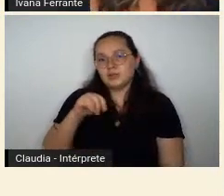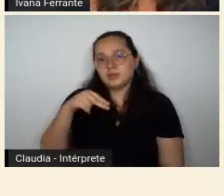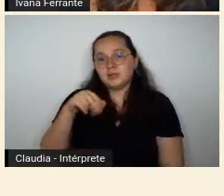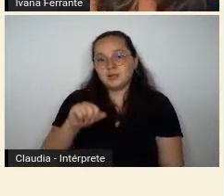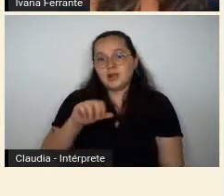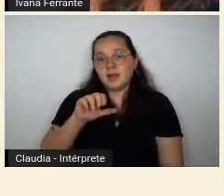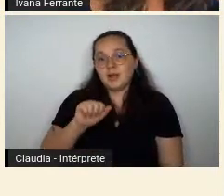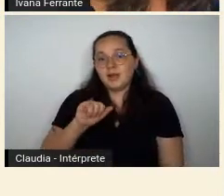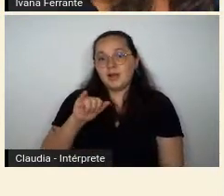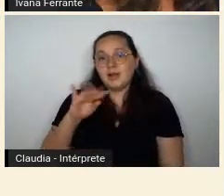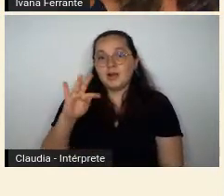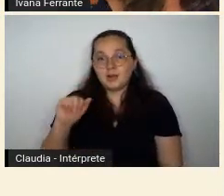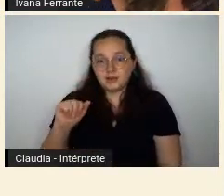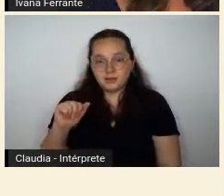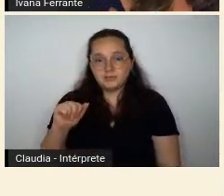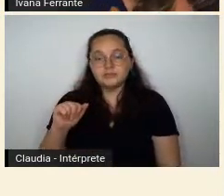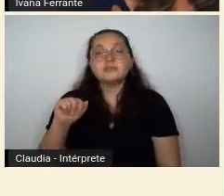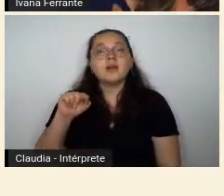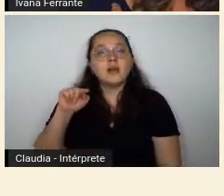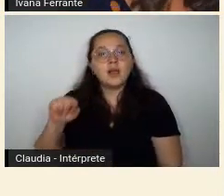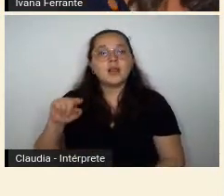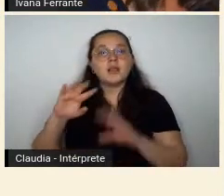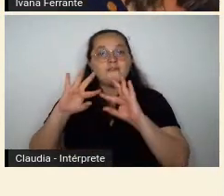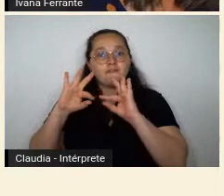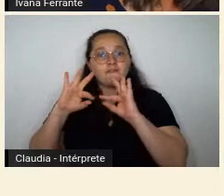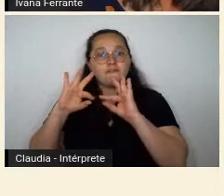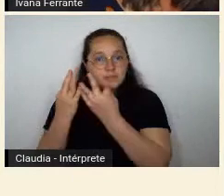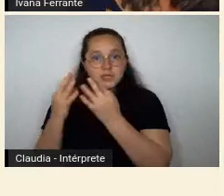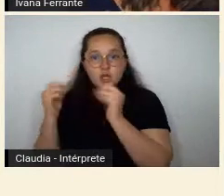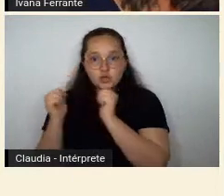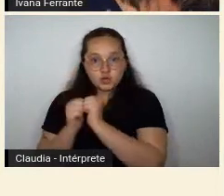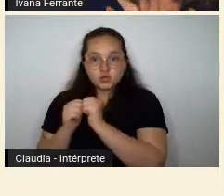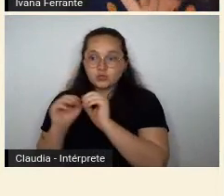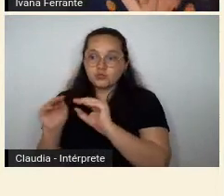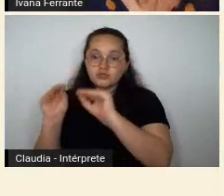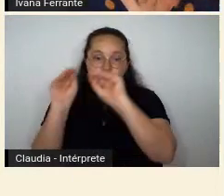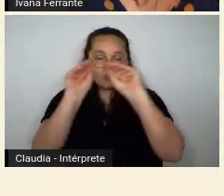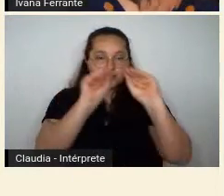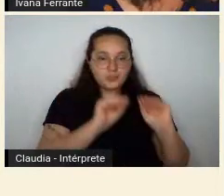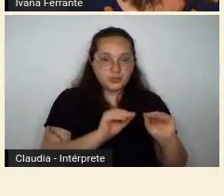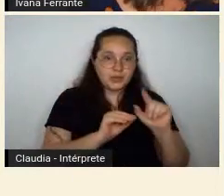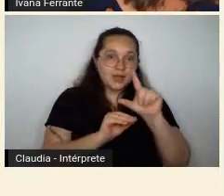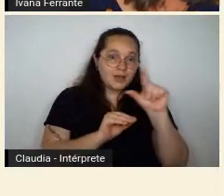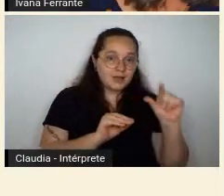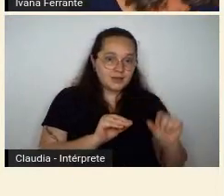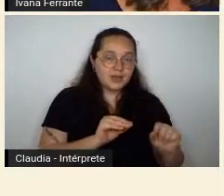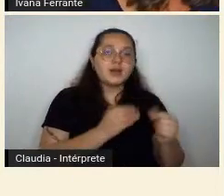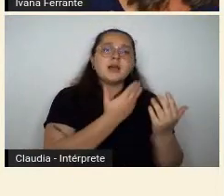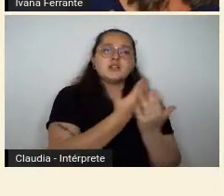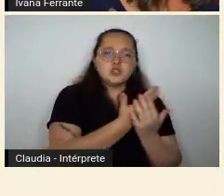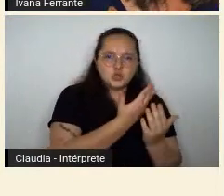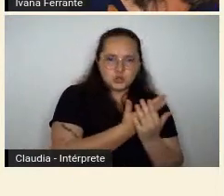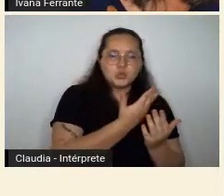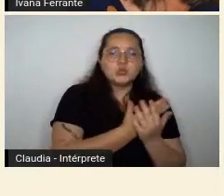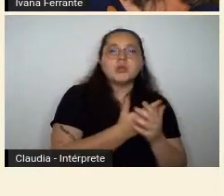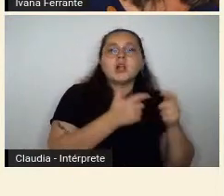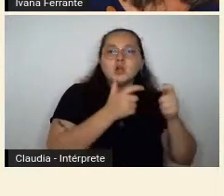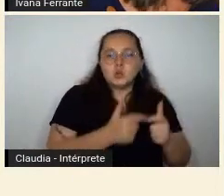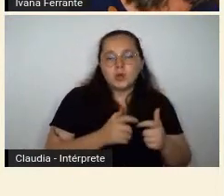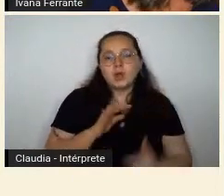se transfere com a família para a Itália, onde estuda na Academia de Belas Artes de Florença